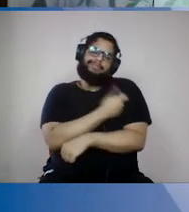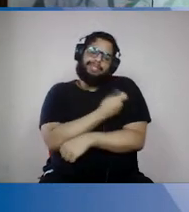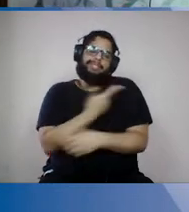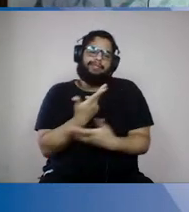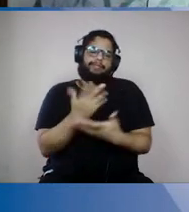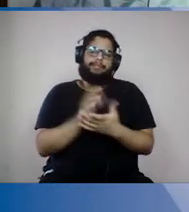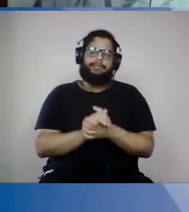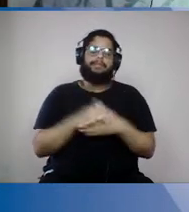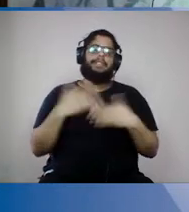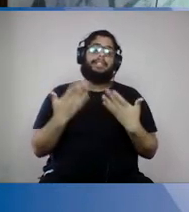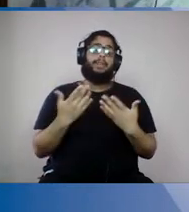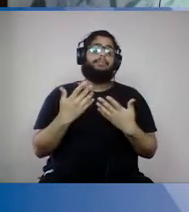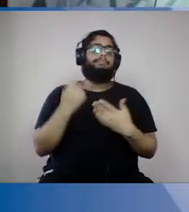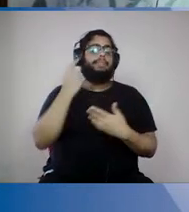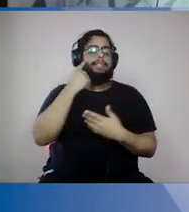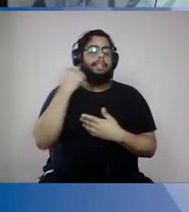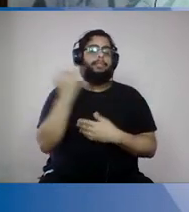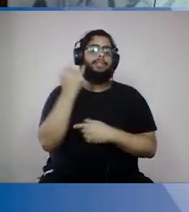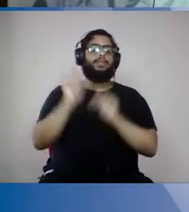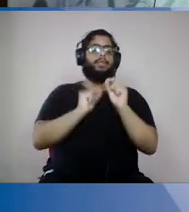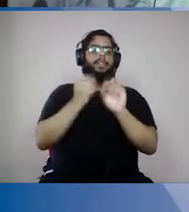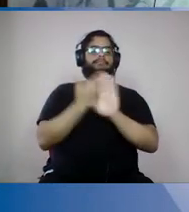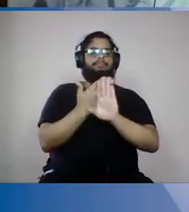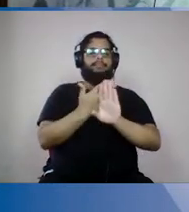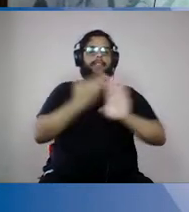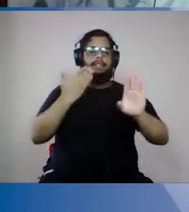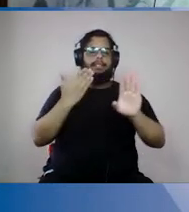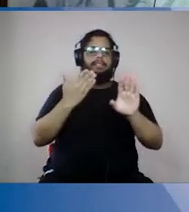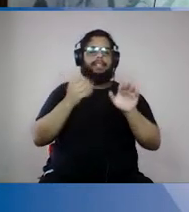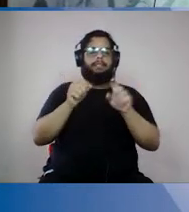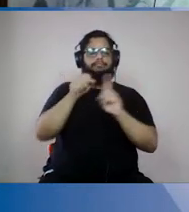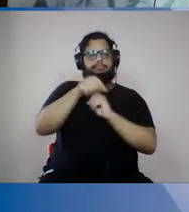é interromper a transmissão comunitária, interromper a transmissão